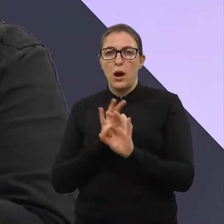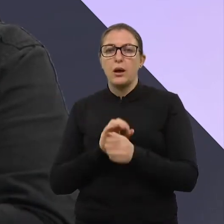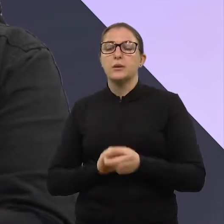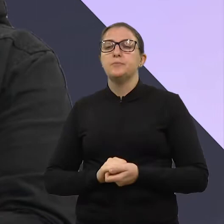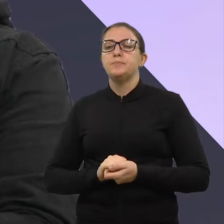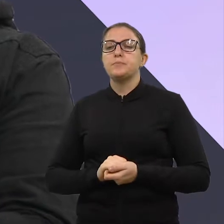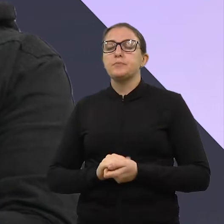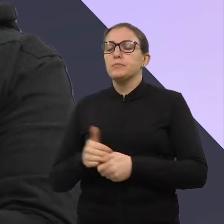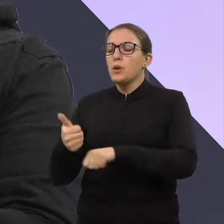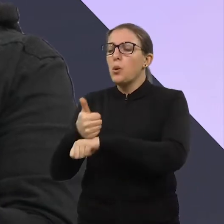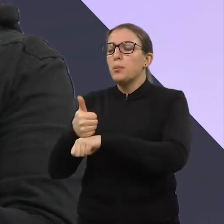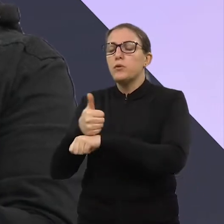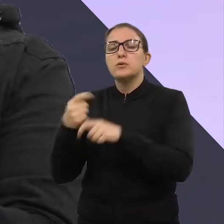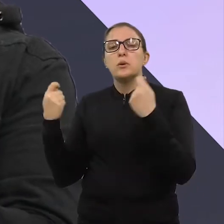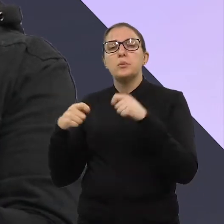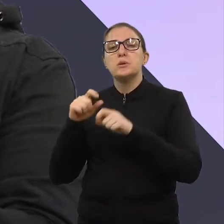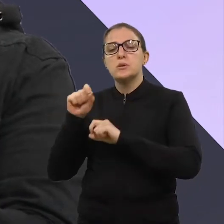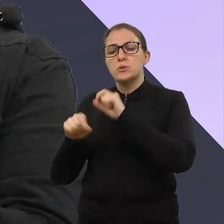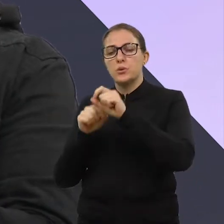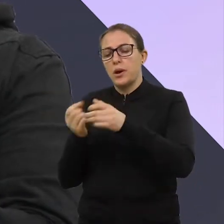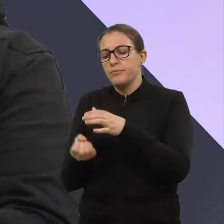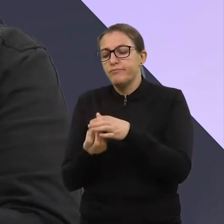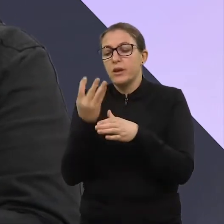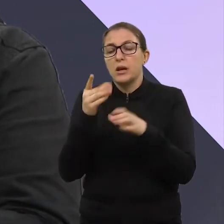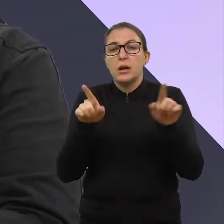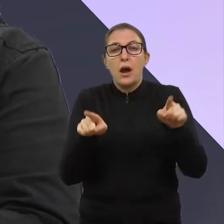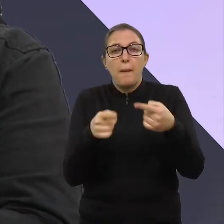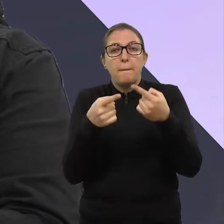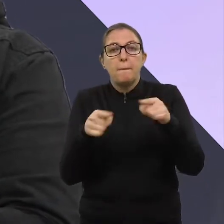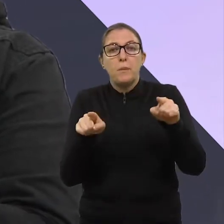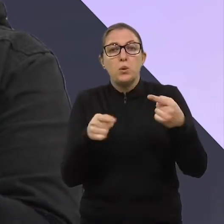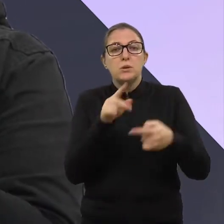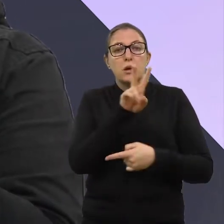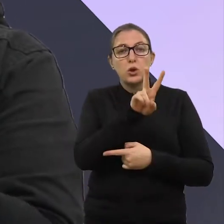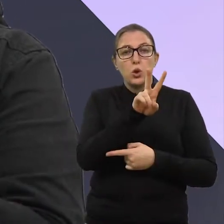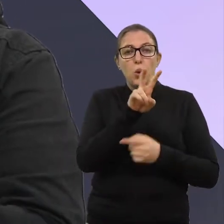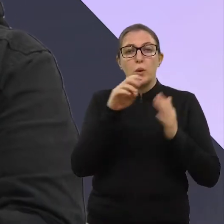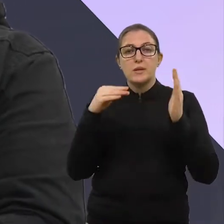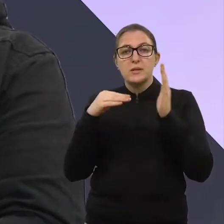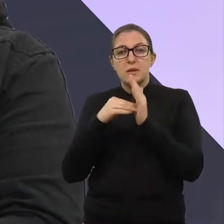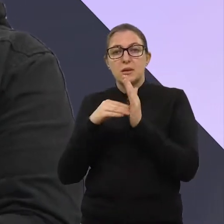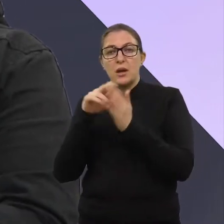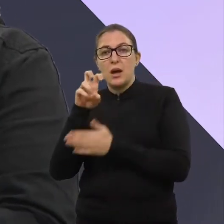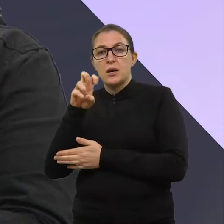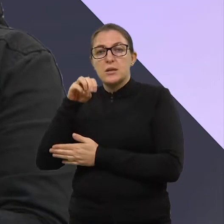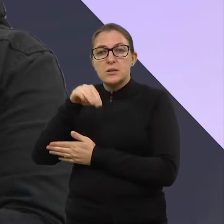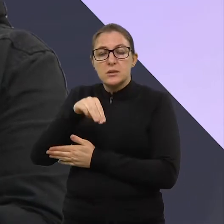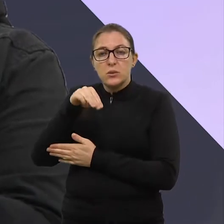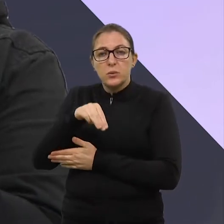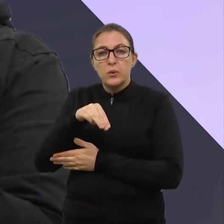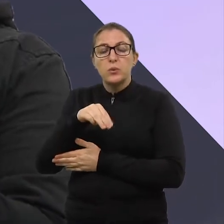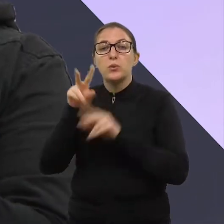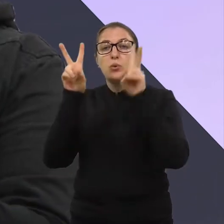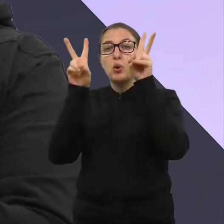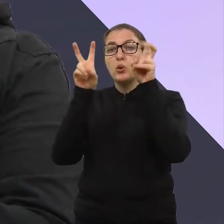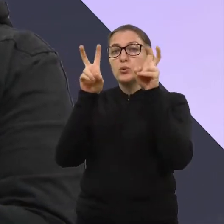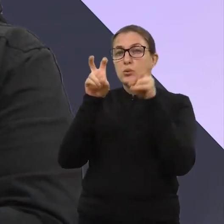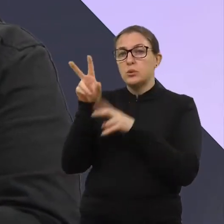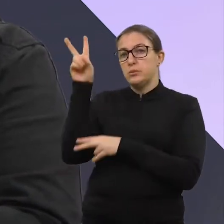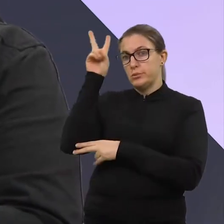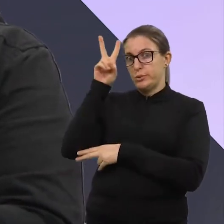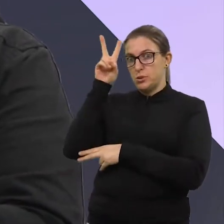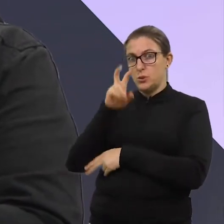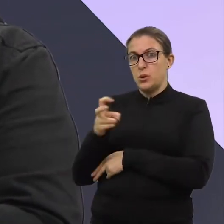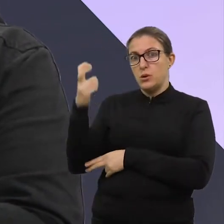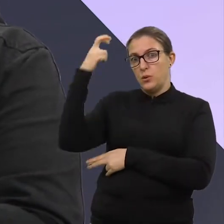E vão produzir de dois até cinco minutos, né? Uma canção, música e letra, música, que tenha como tema